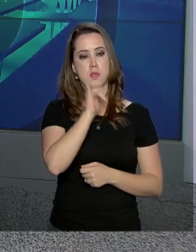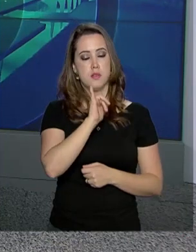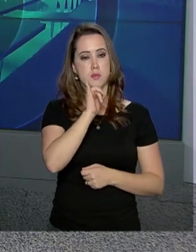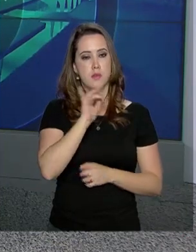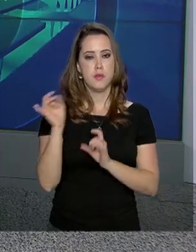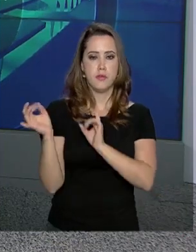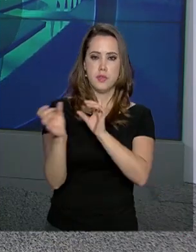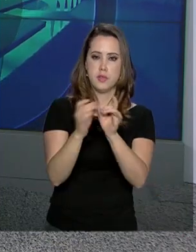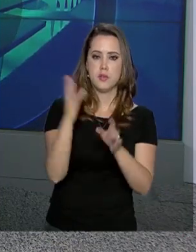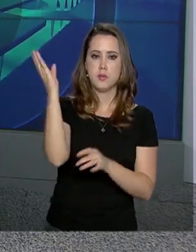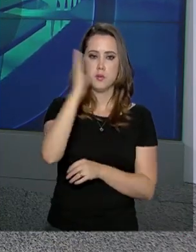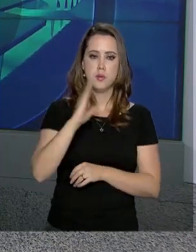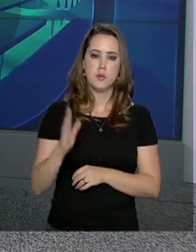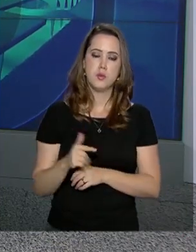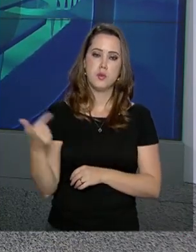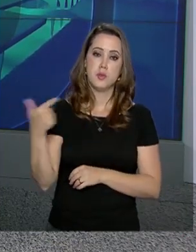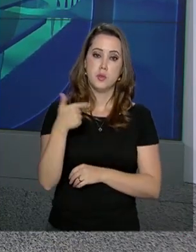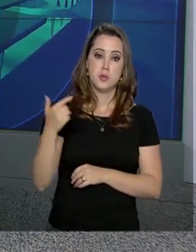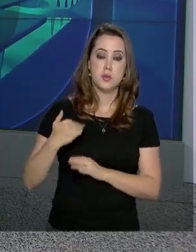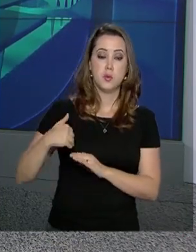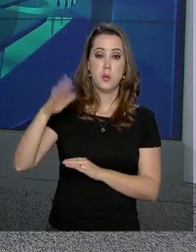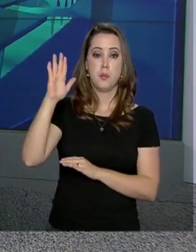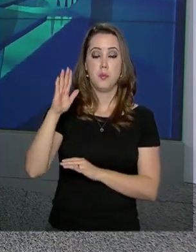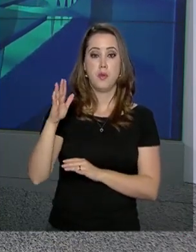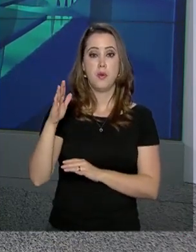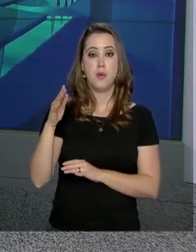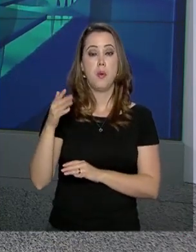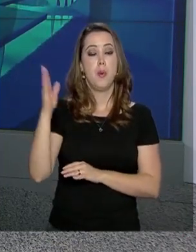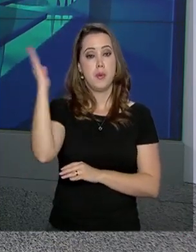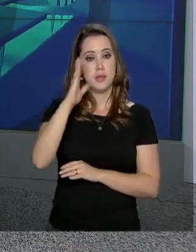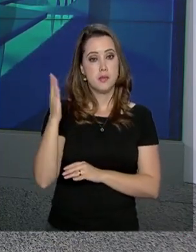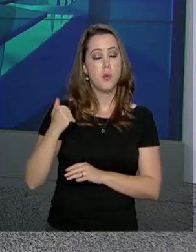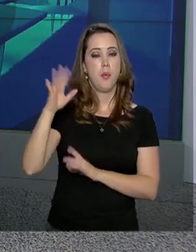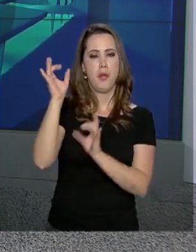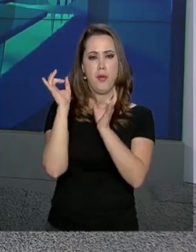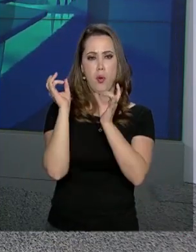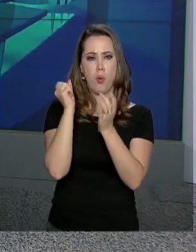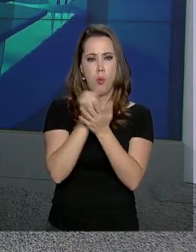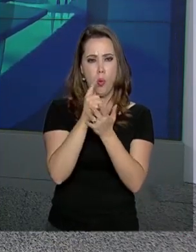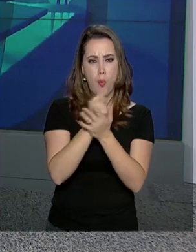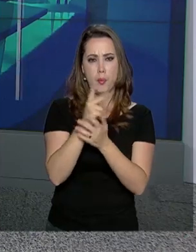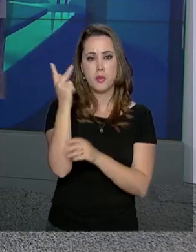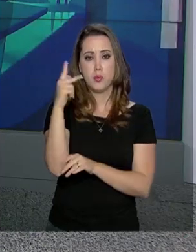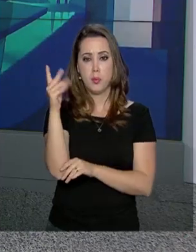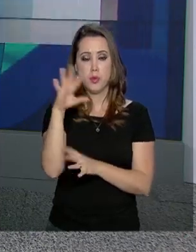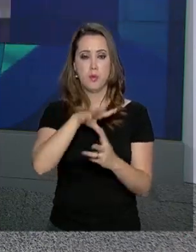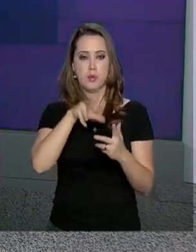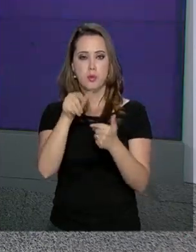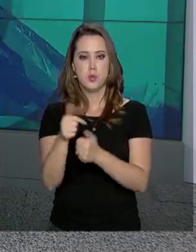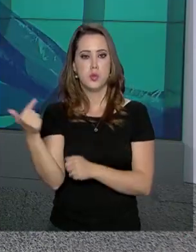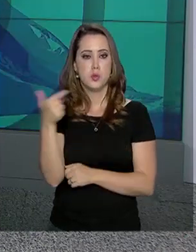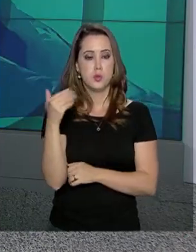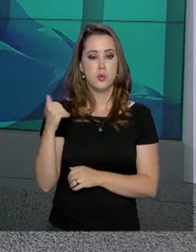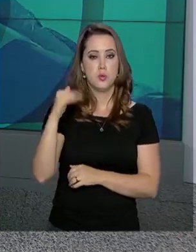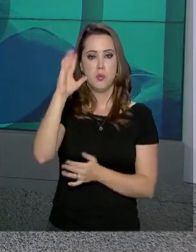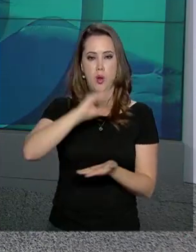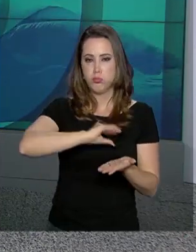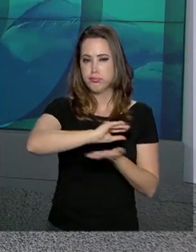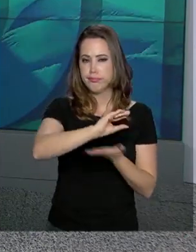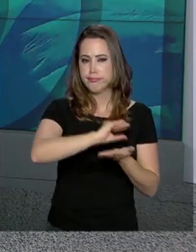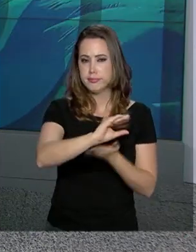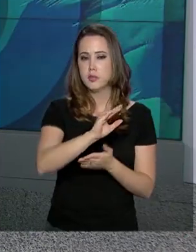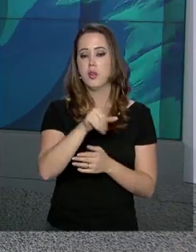Um exemplo é o comércio. O Brasil é o maior parceiro comercial do Paraguai no mundo e o segundo maior